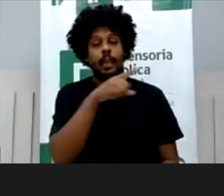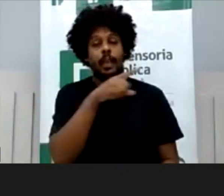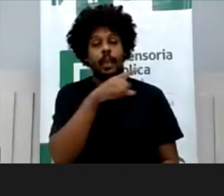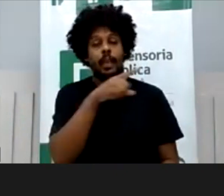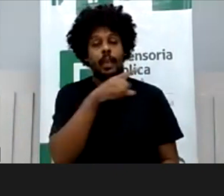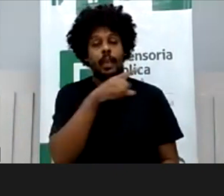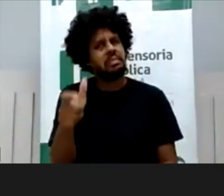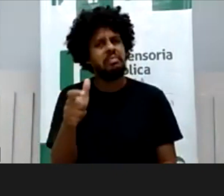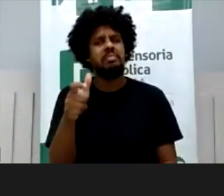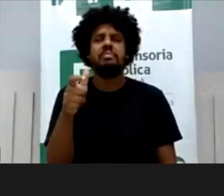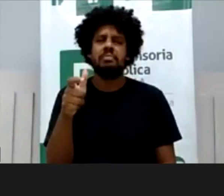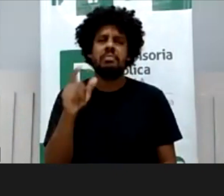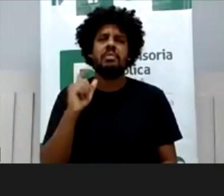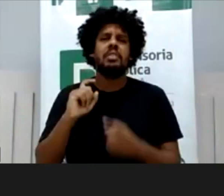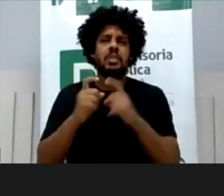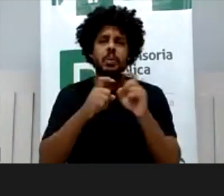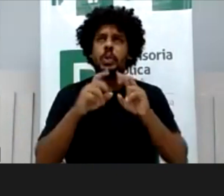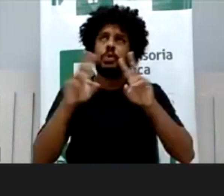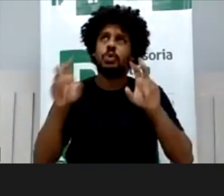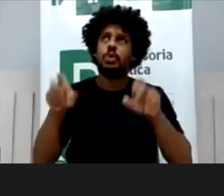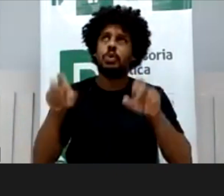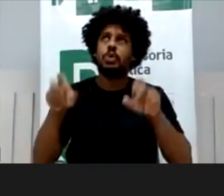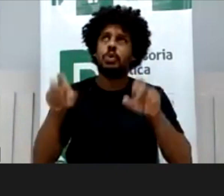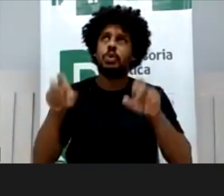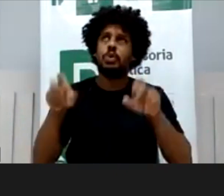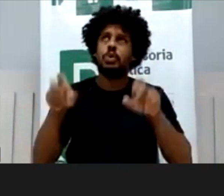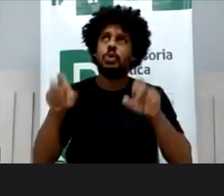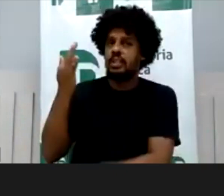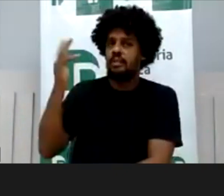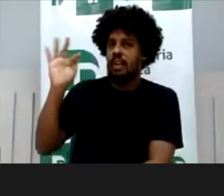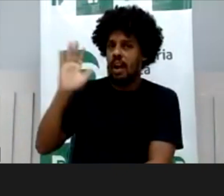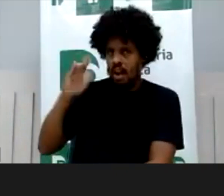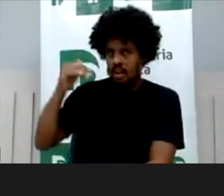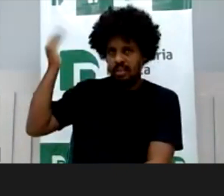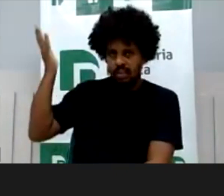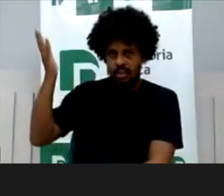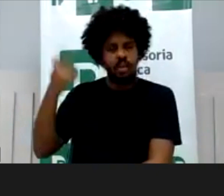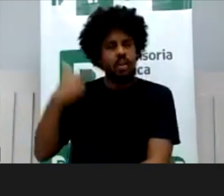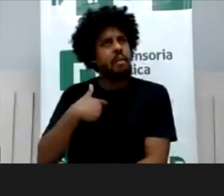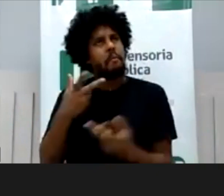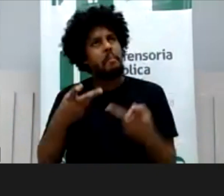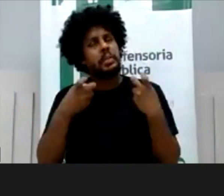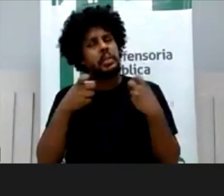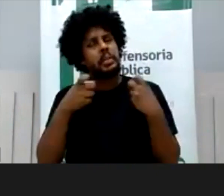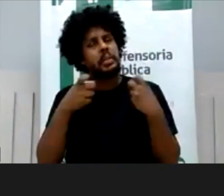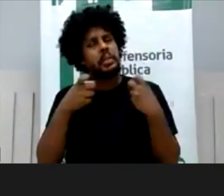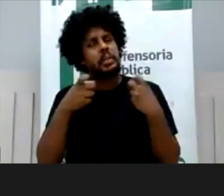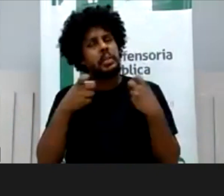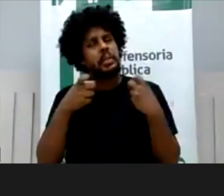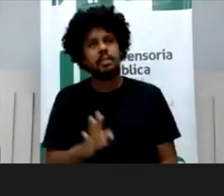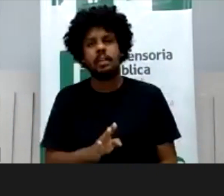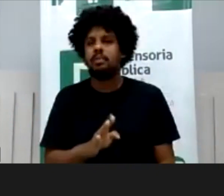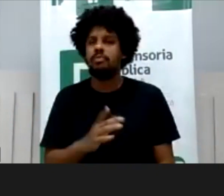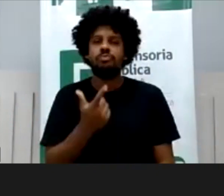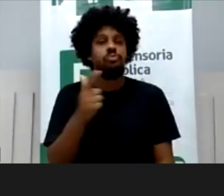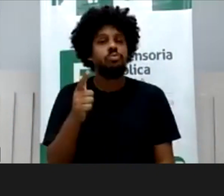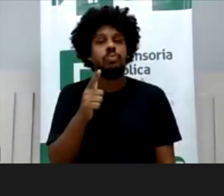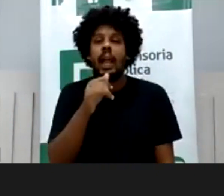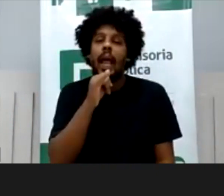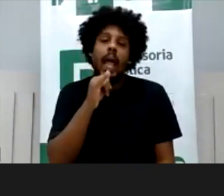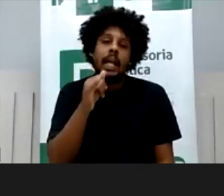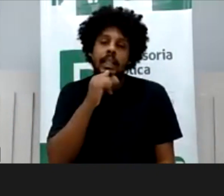discussão da França que eu vejo que, né, eu vi alguns casos no Brasil eu ainda não consegui encontrar jurisprudência nesse sentido.